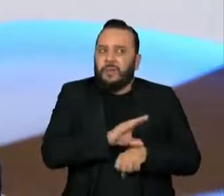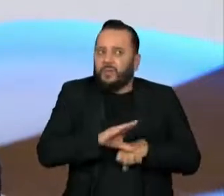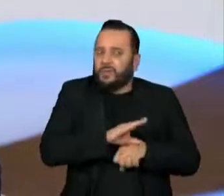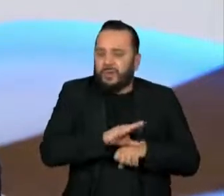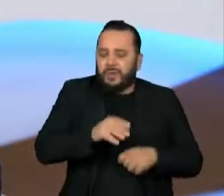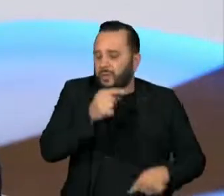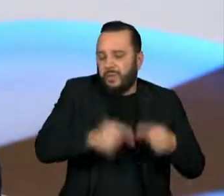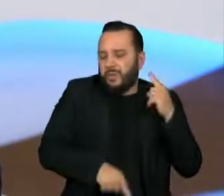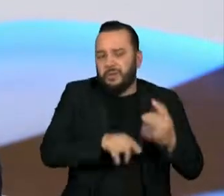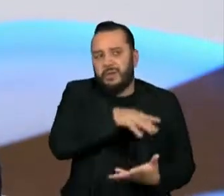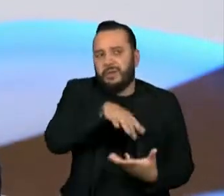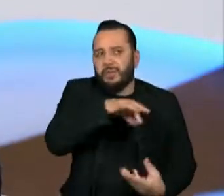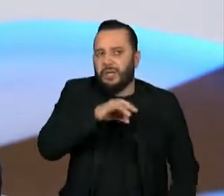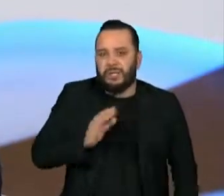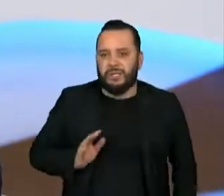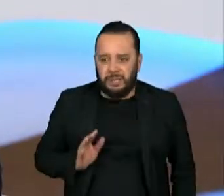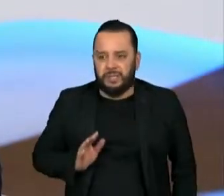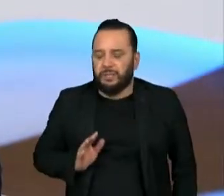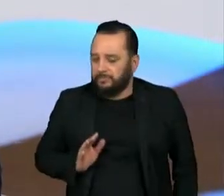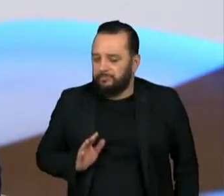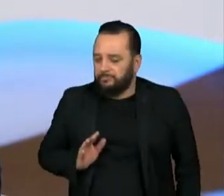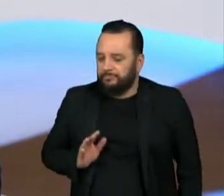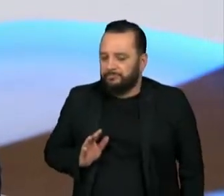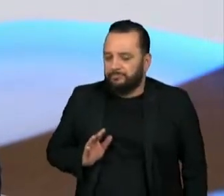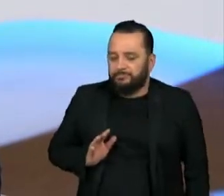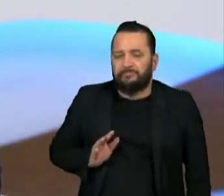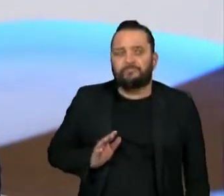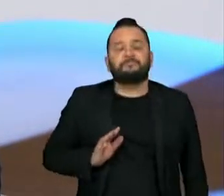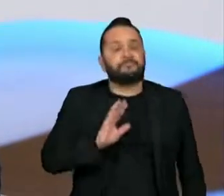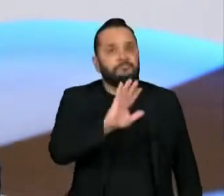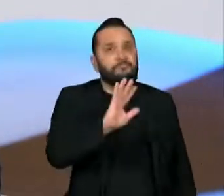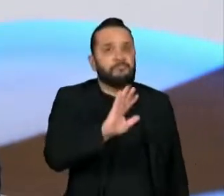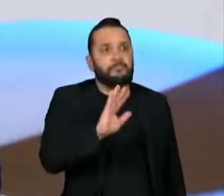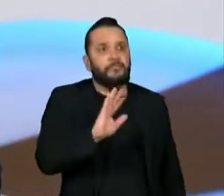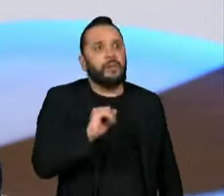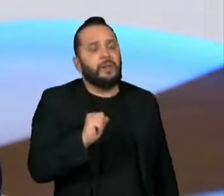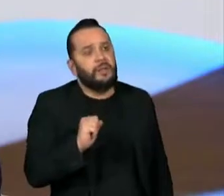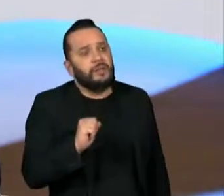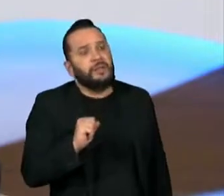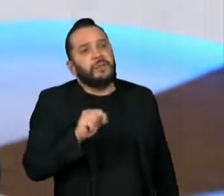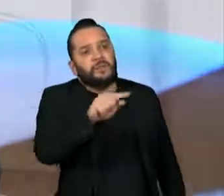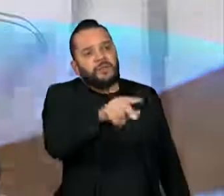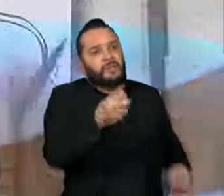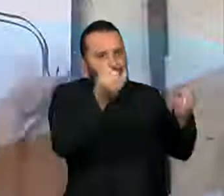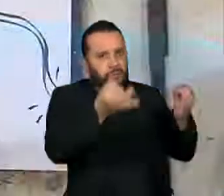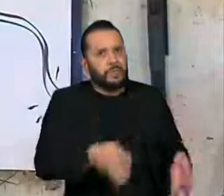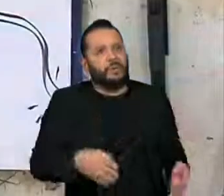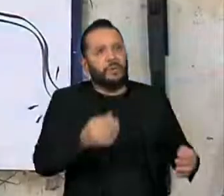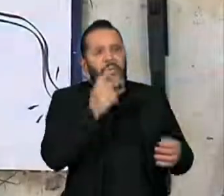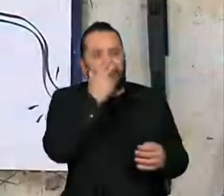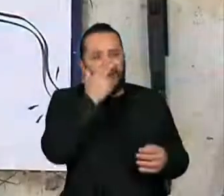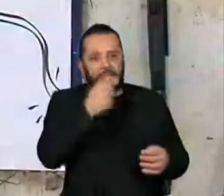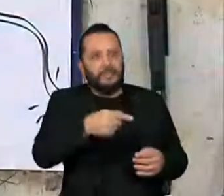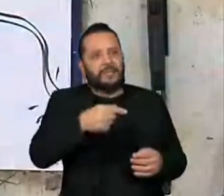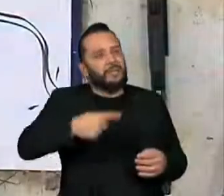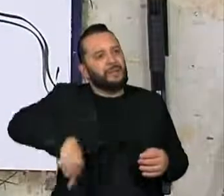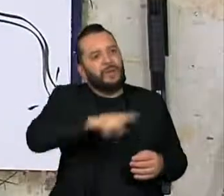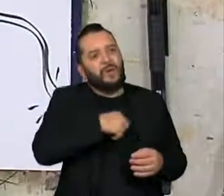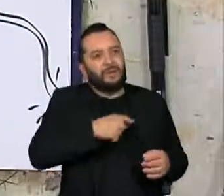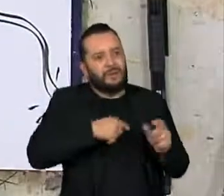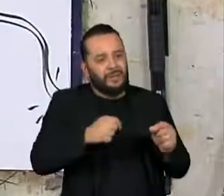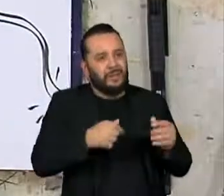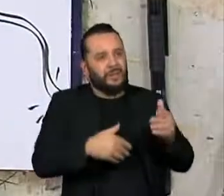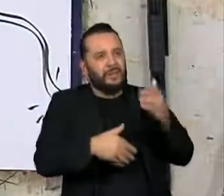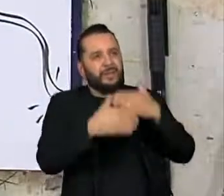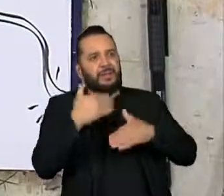previsível e mais crível. Então, eu acho que... Mas você mencionou o passo para trás e o passo para frente. Eu